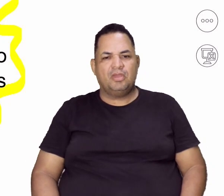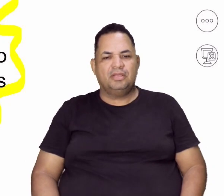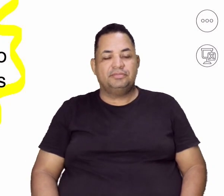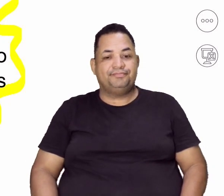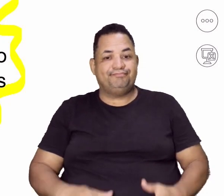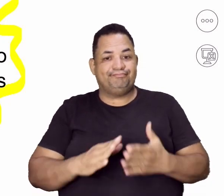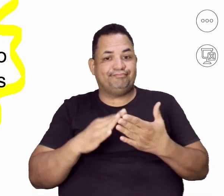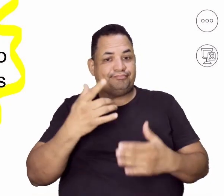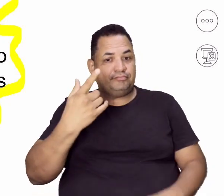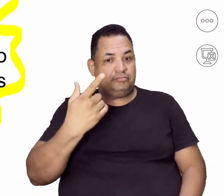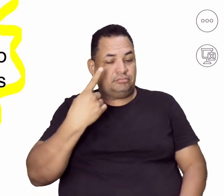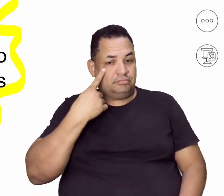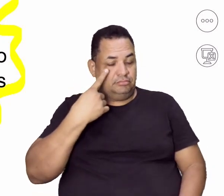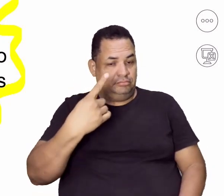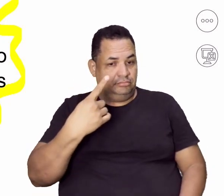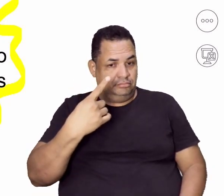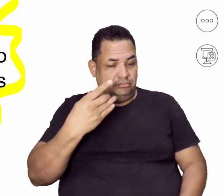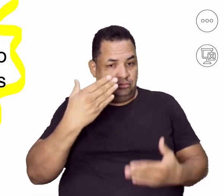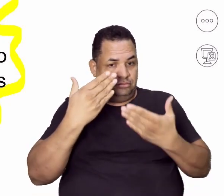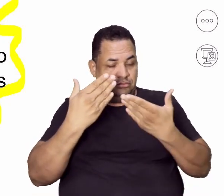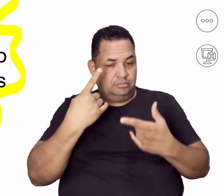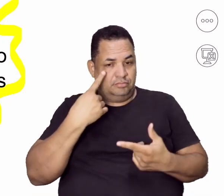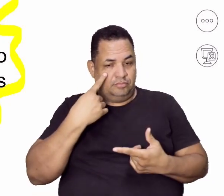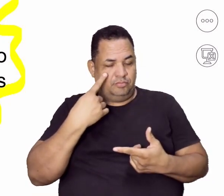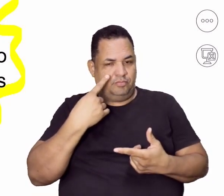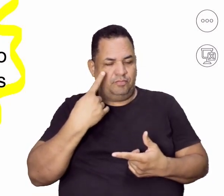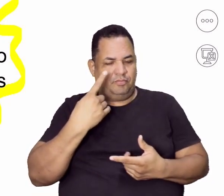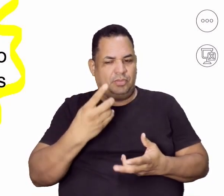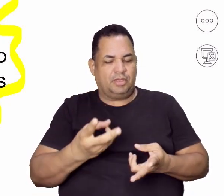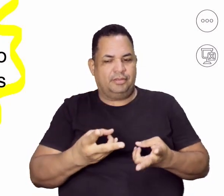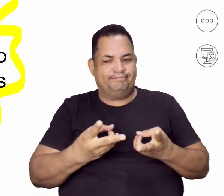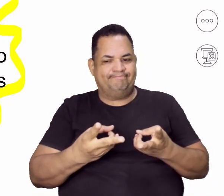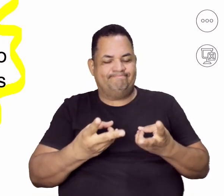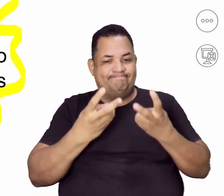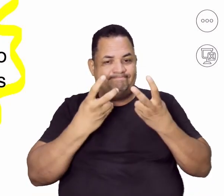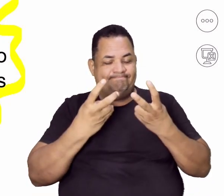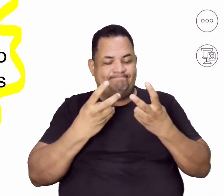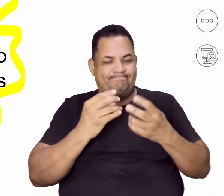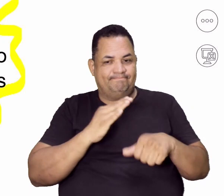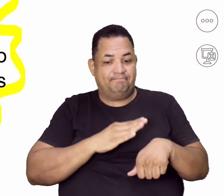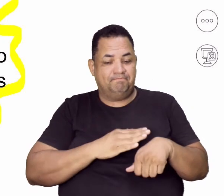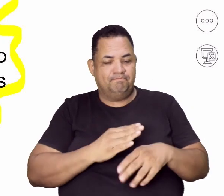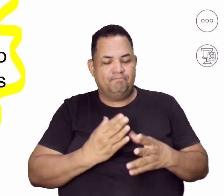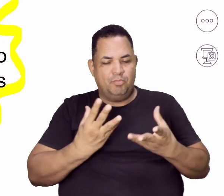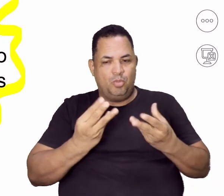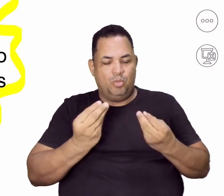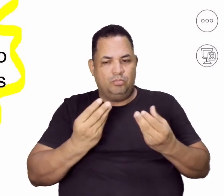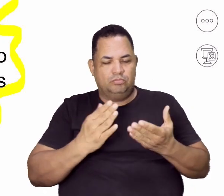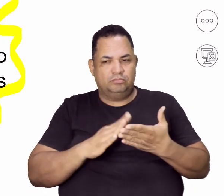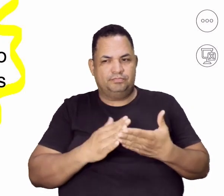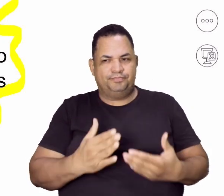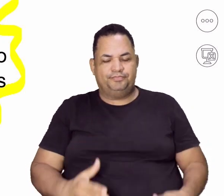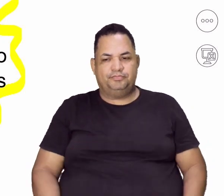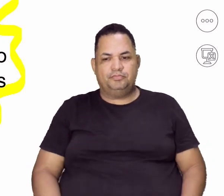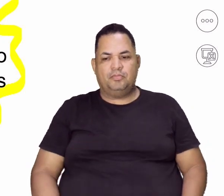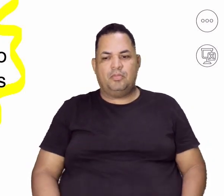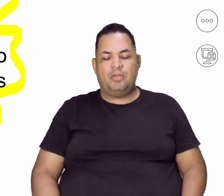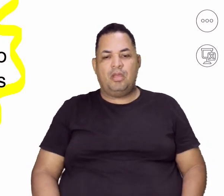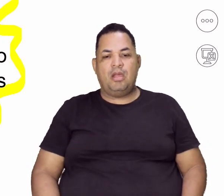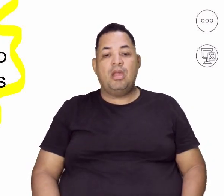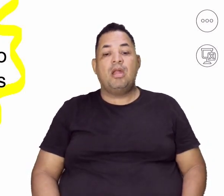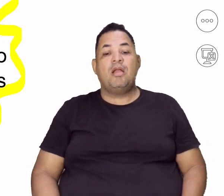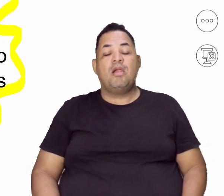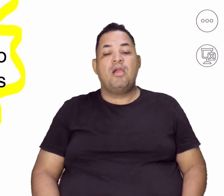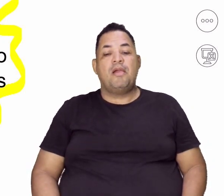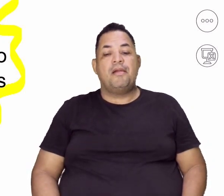essa figurinha. São pontos de alerta porque eles, a gente tá falando de excesso. A gente não tá, eu não tô falando aqui com você